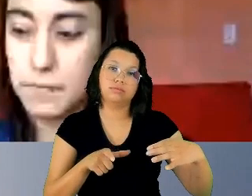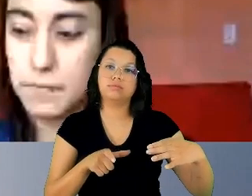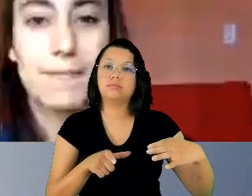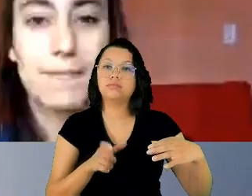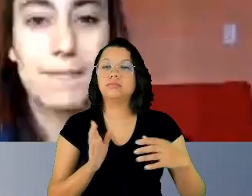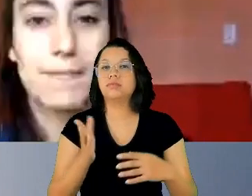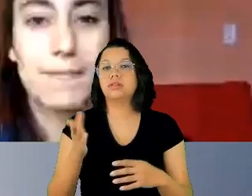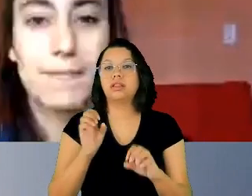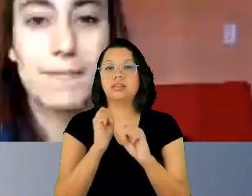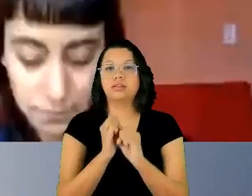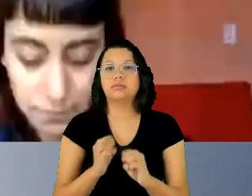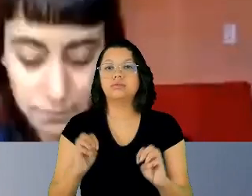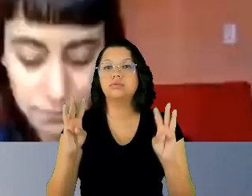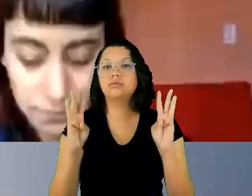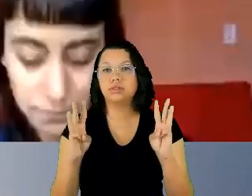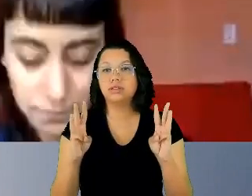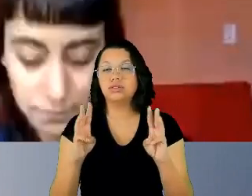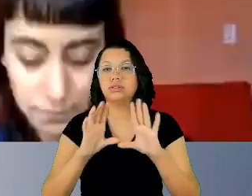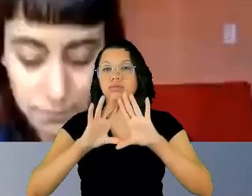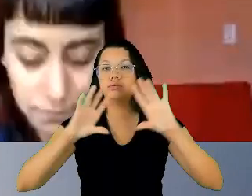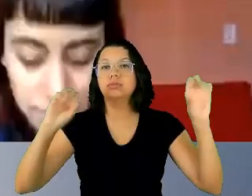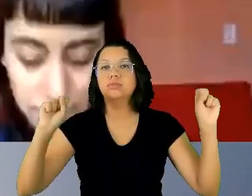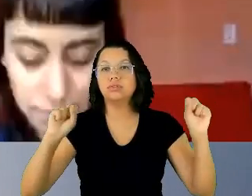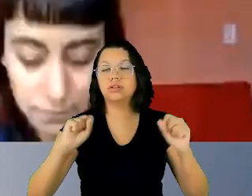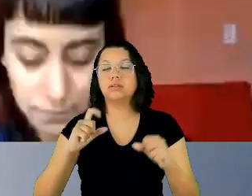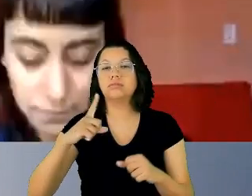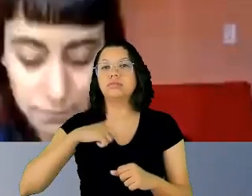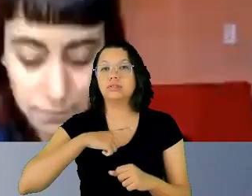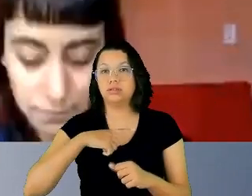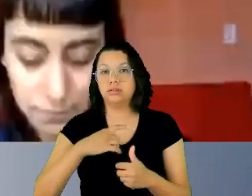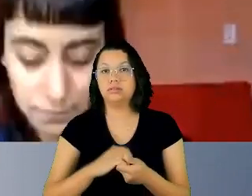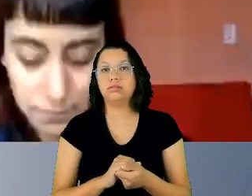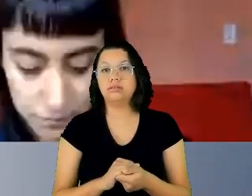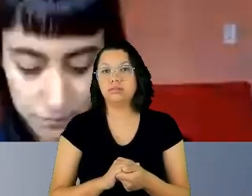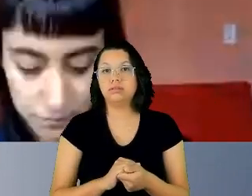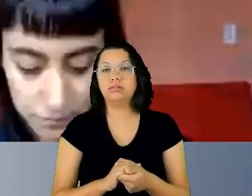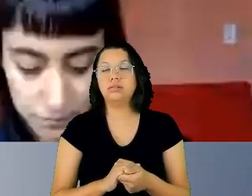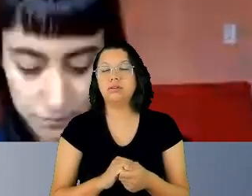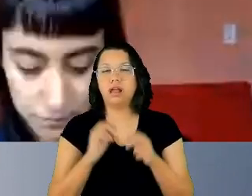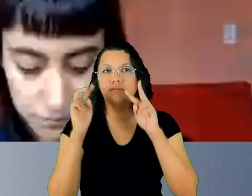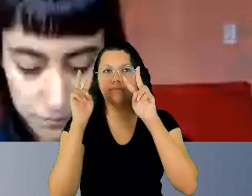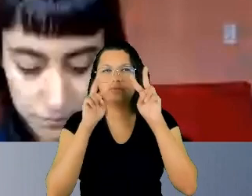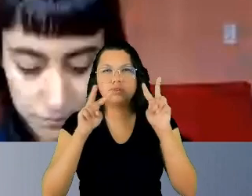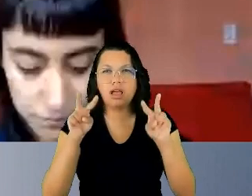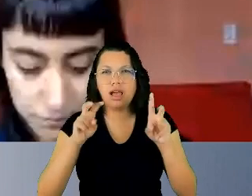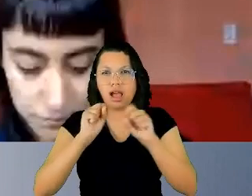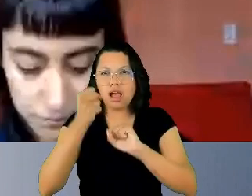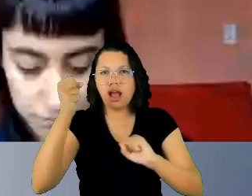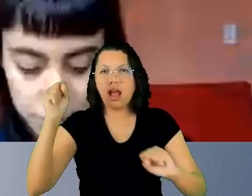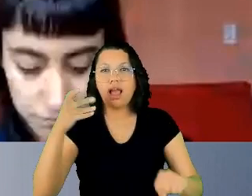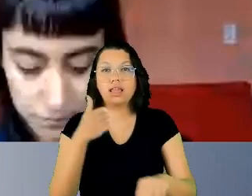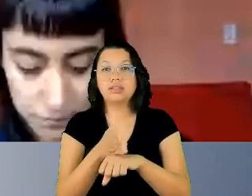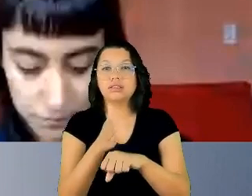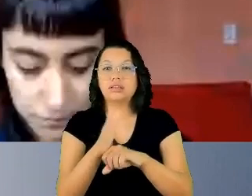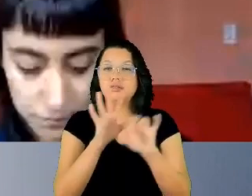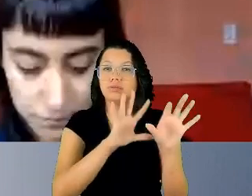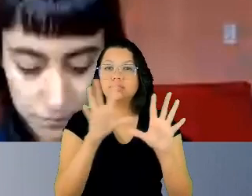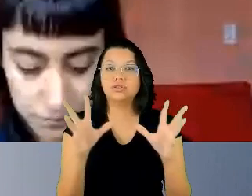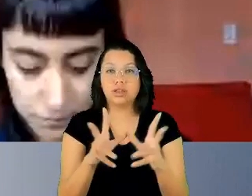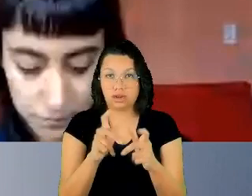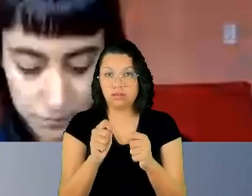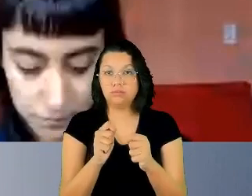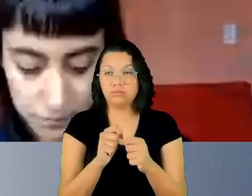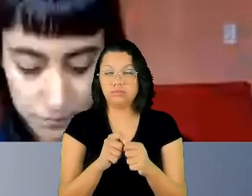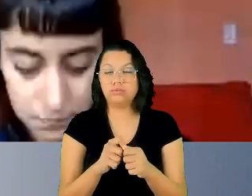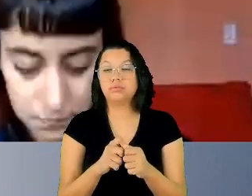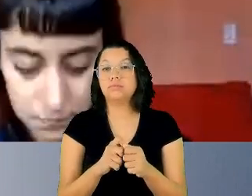site do tribunal para que, assim, houvesse uma visibilidade maior e acesso geral à população.